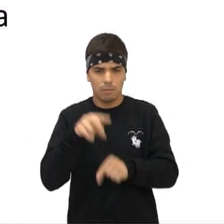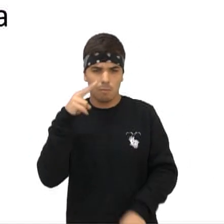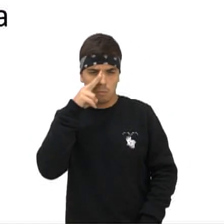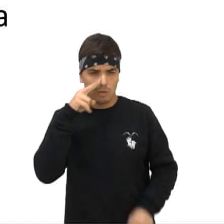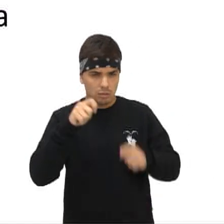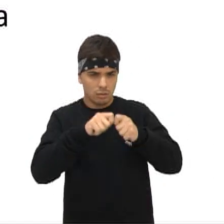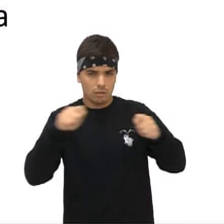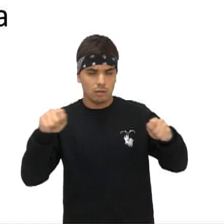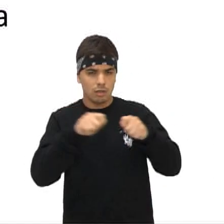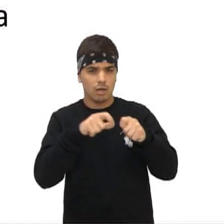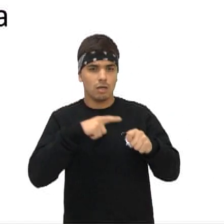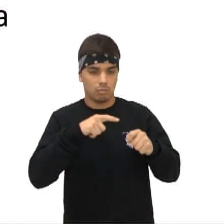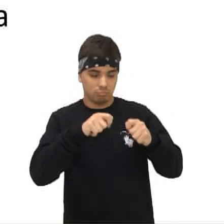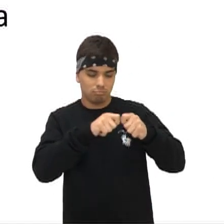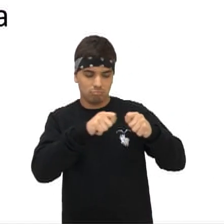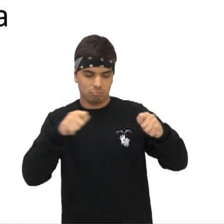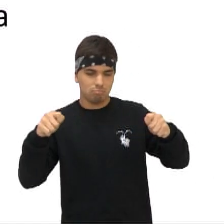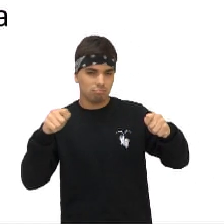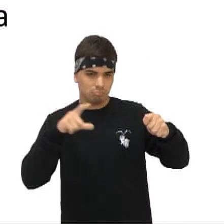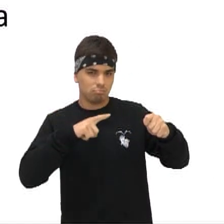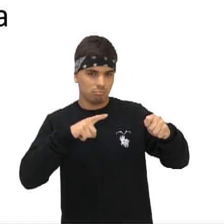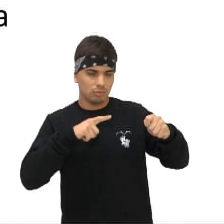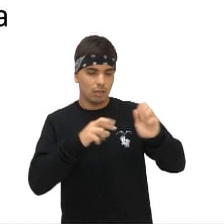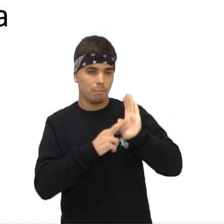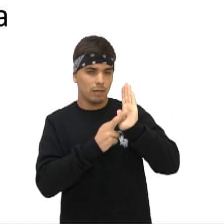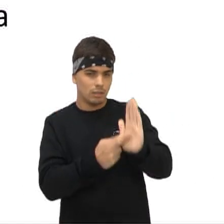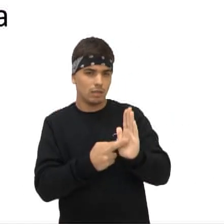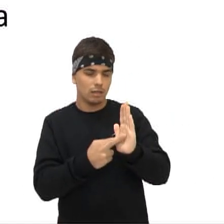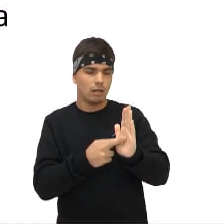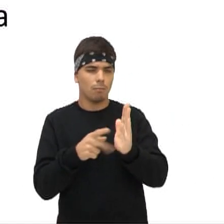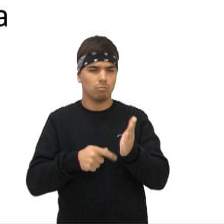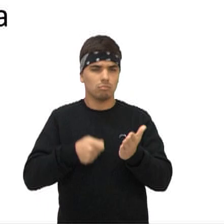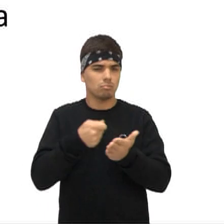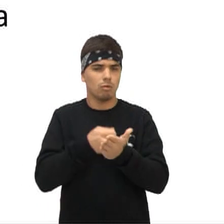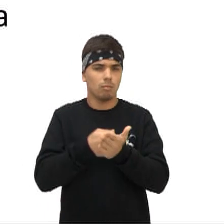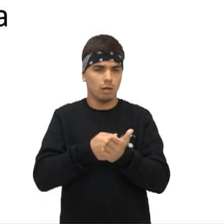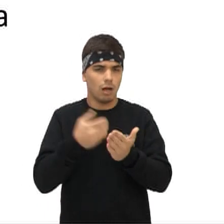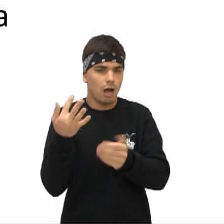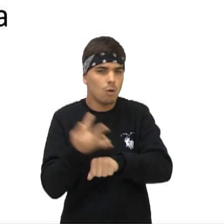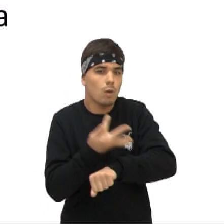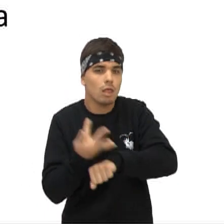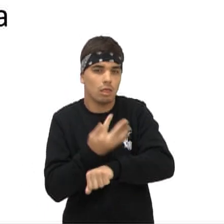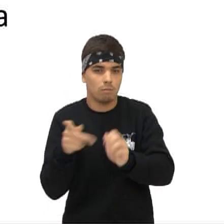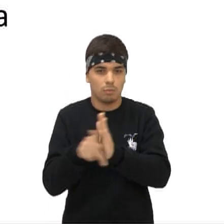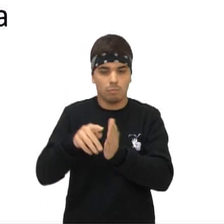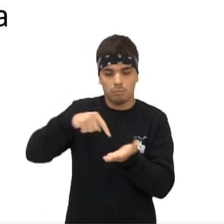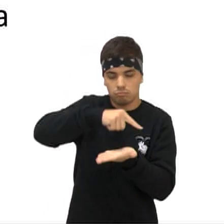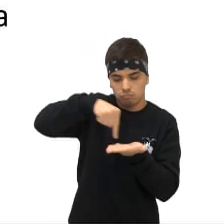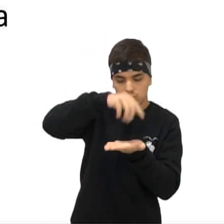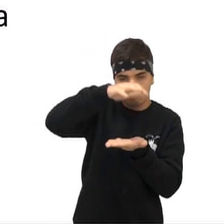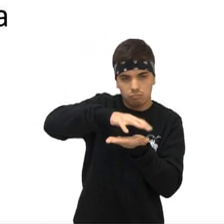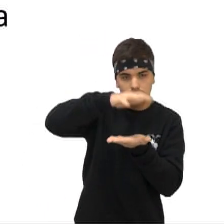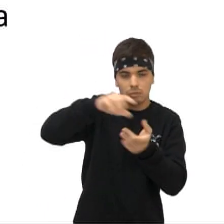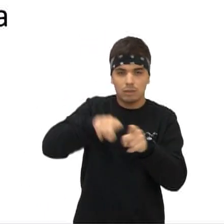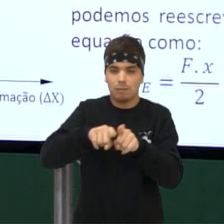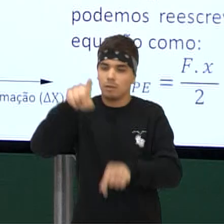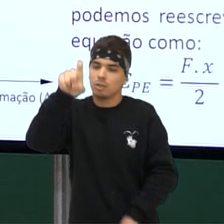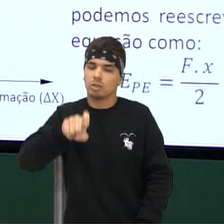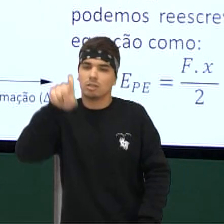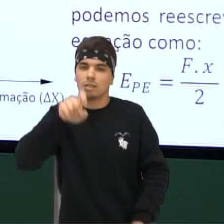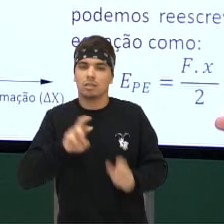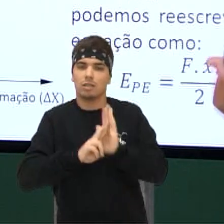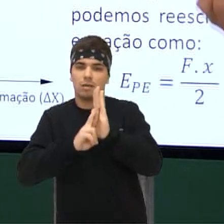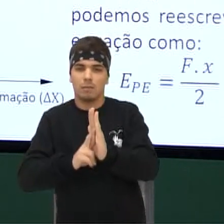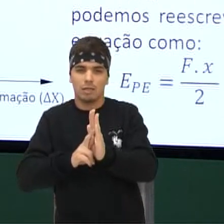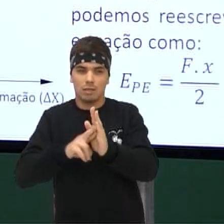elástica é a constante elástica, certo? Que representa o grau de dureza da mola Vezes o x que representa a deformação que